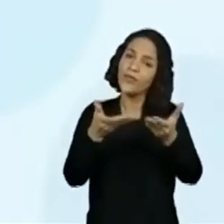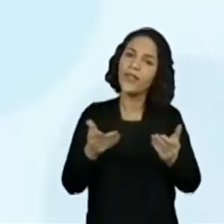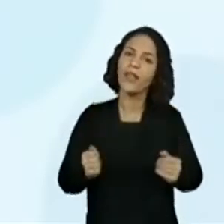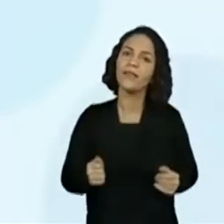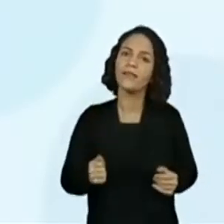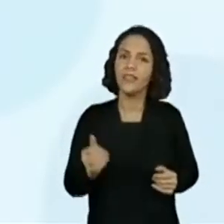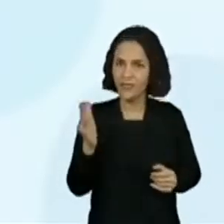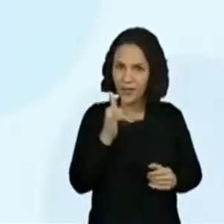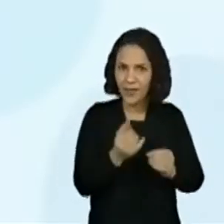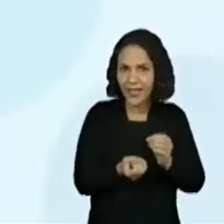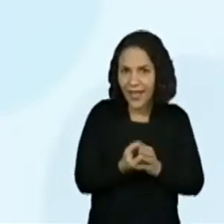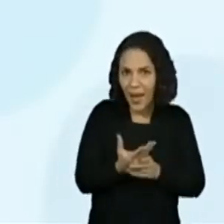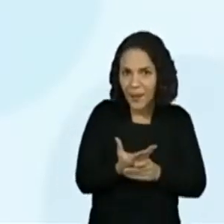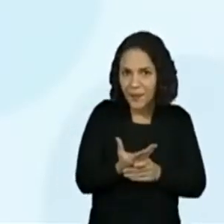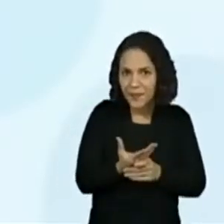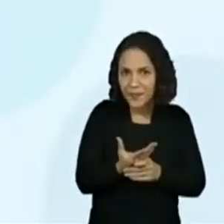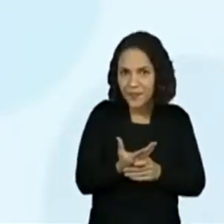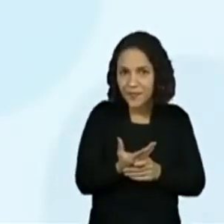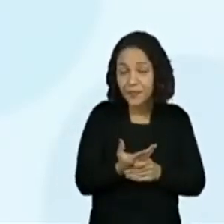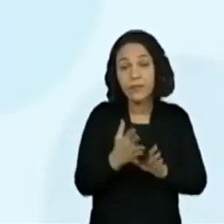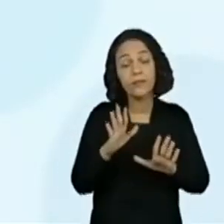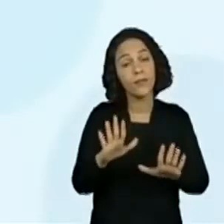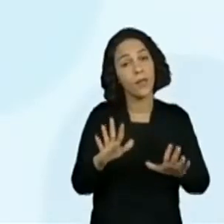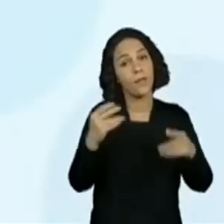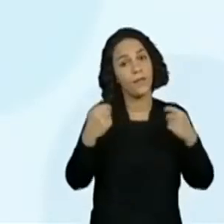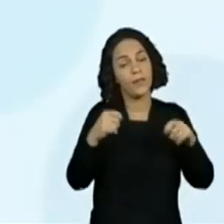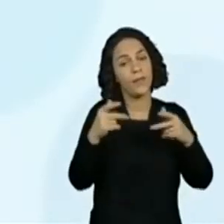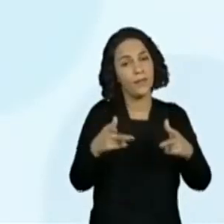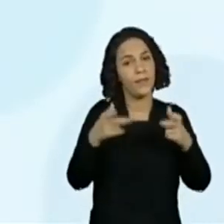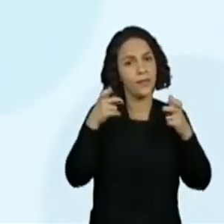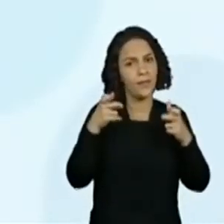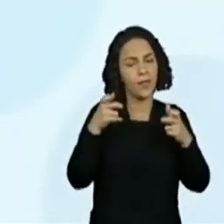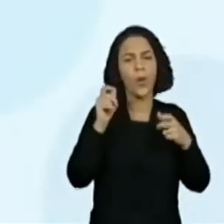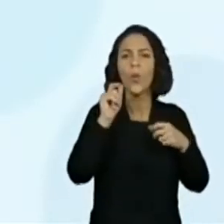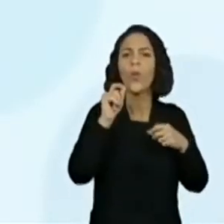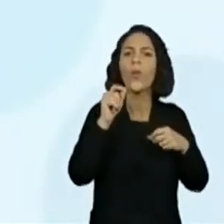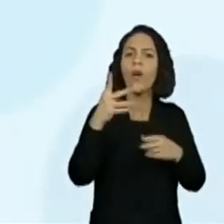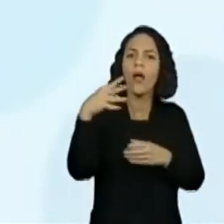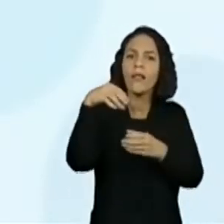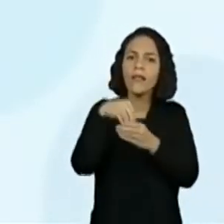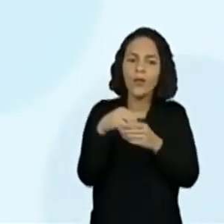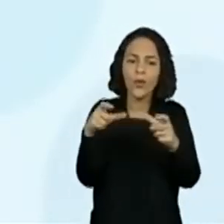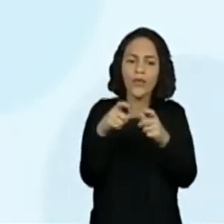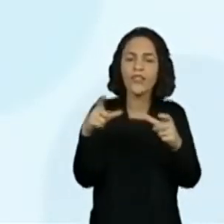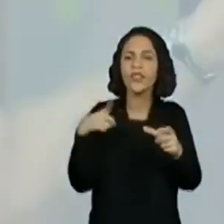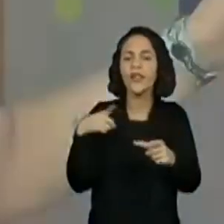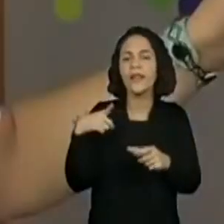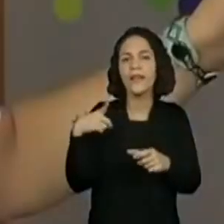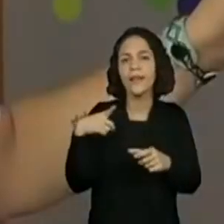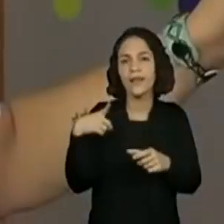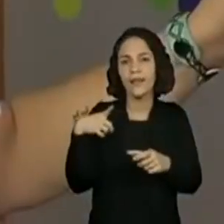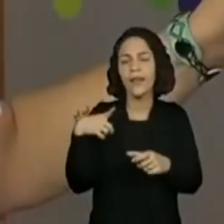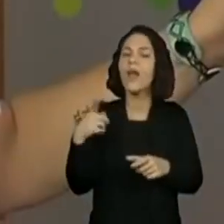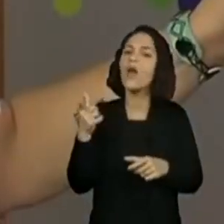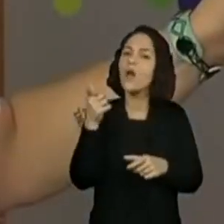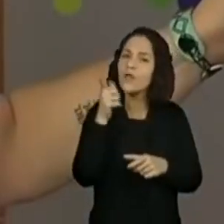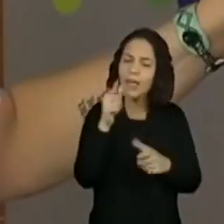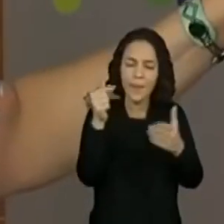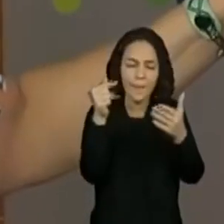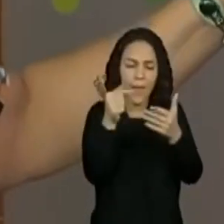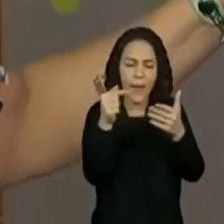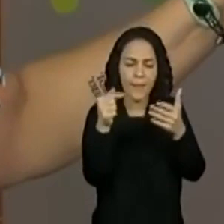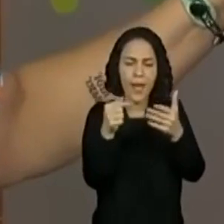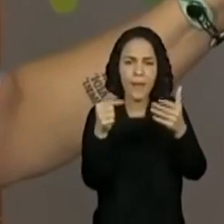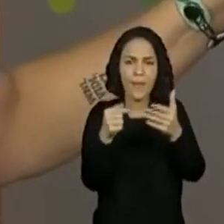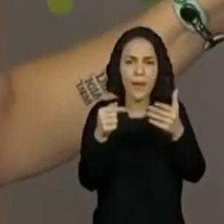Vamos produzir esse convite. Mas a gente precisa perceber o que tem no convite antes, para a gente garantir todas as informações,